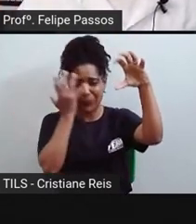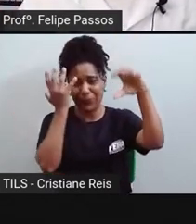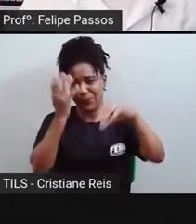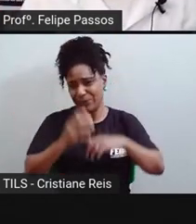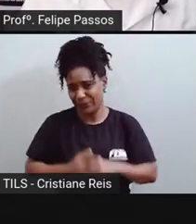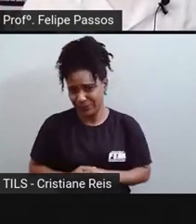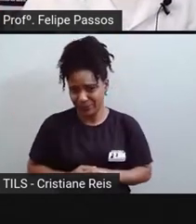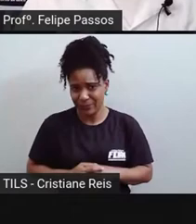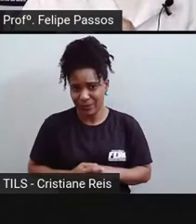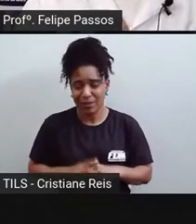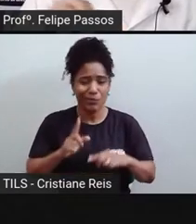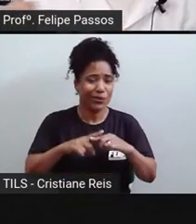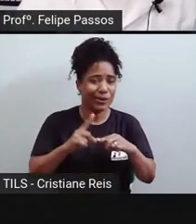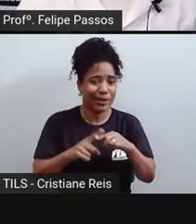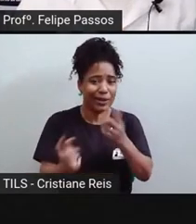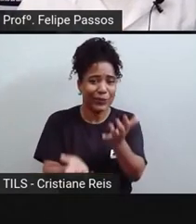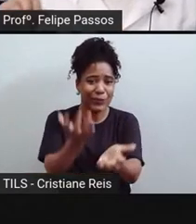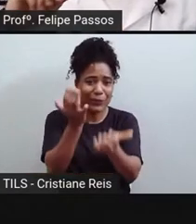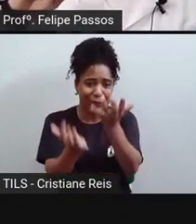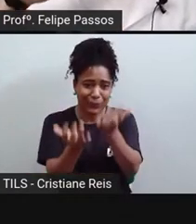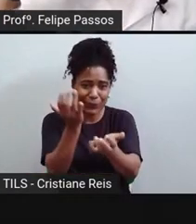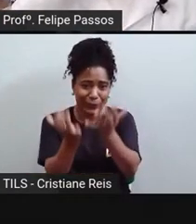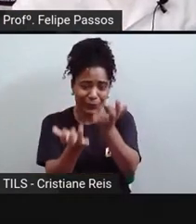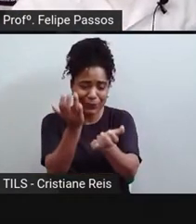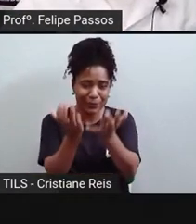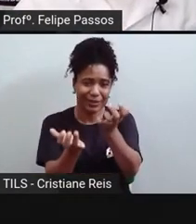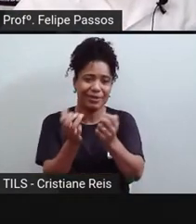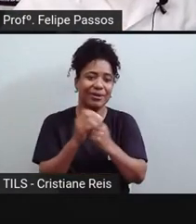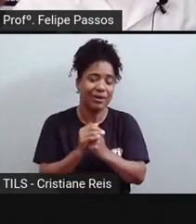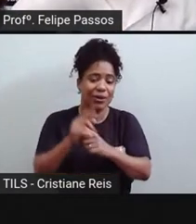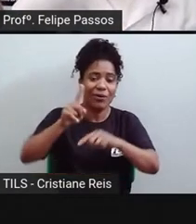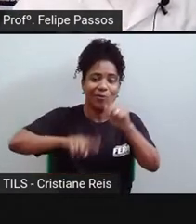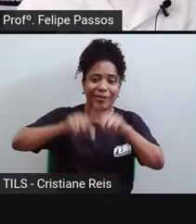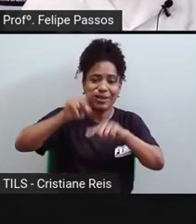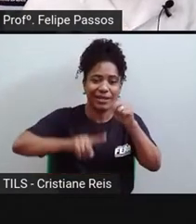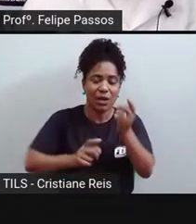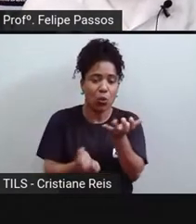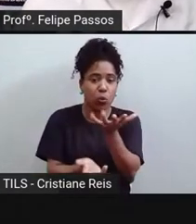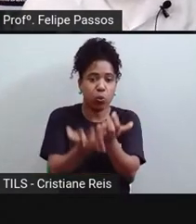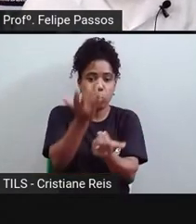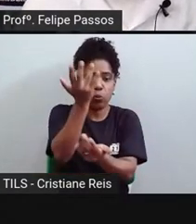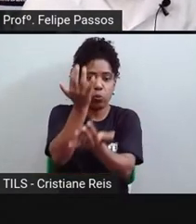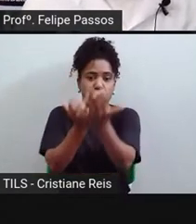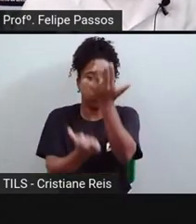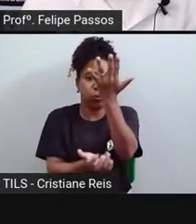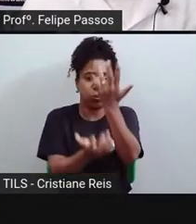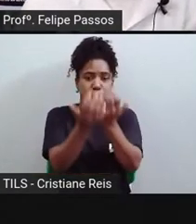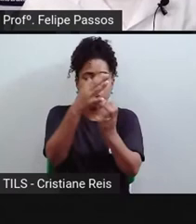Porque necessariamente você vai destruir aquele material, ele vai virar um gás e vai ficar na atmosfera, causando